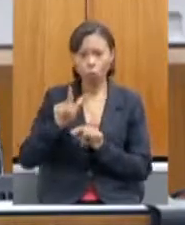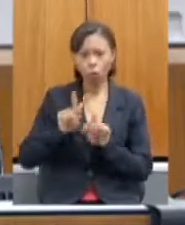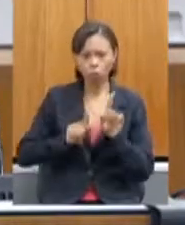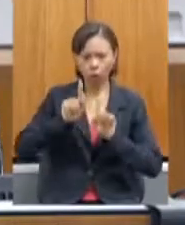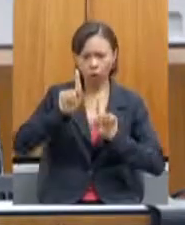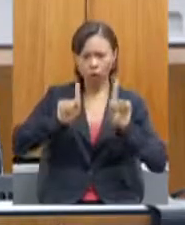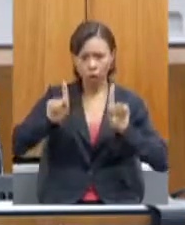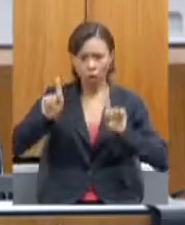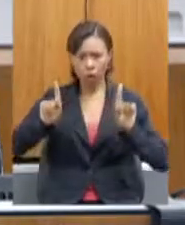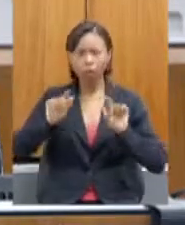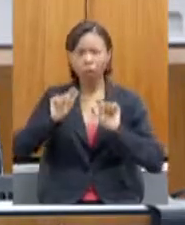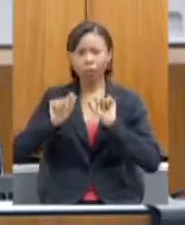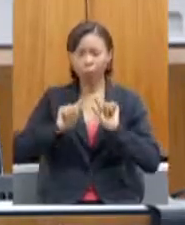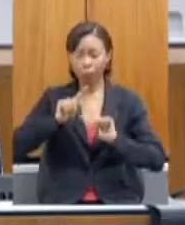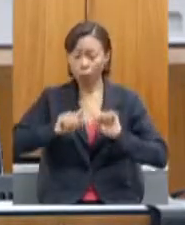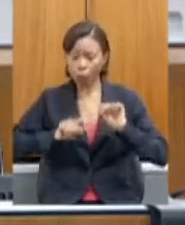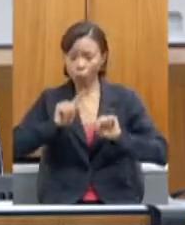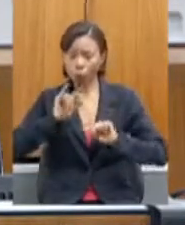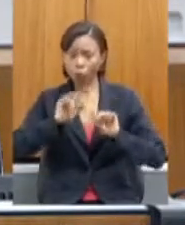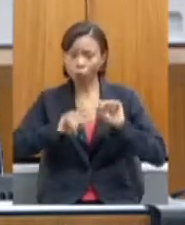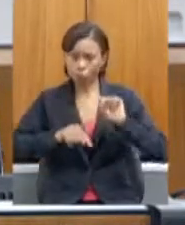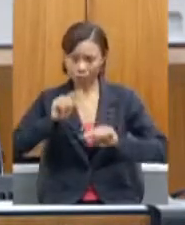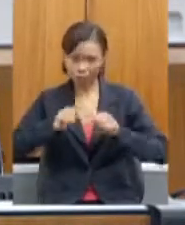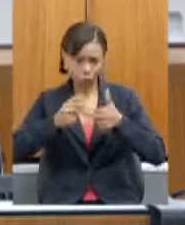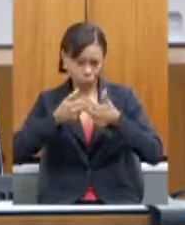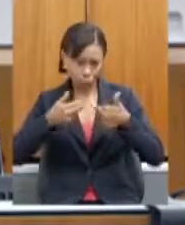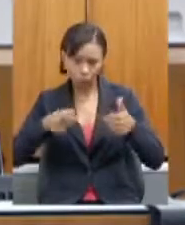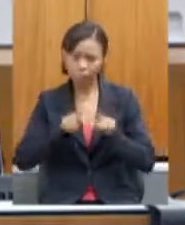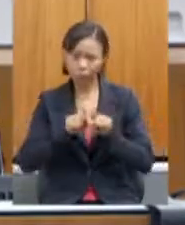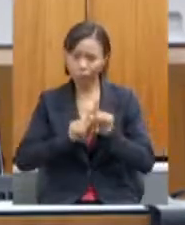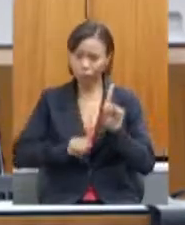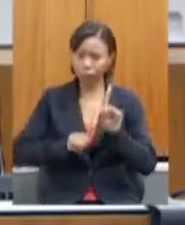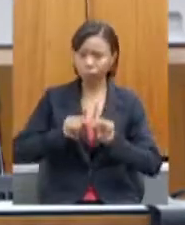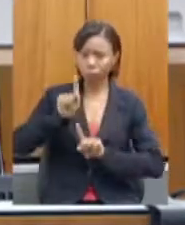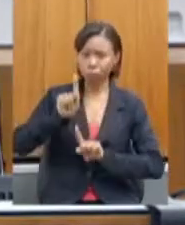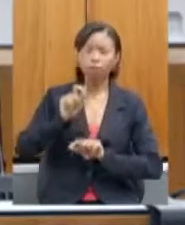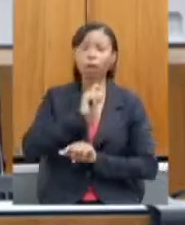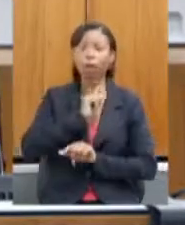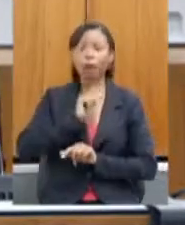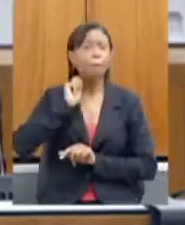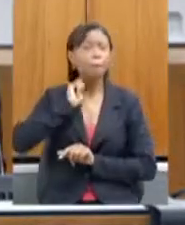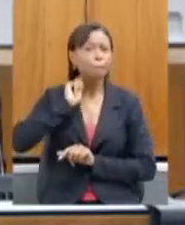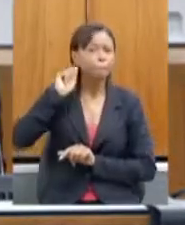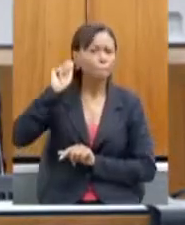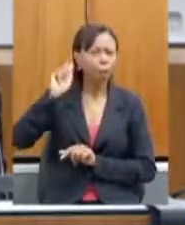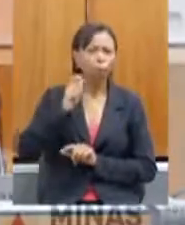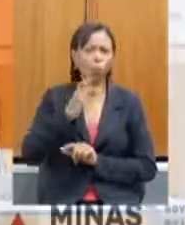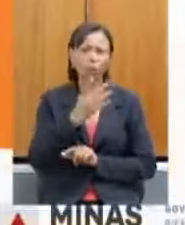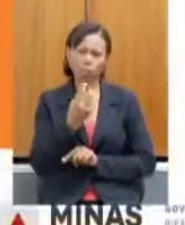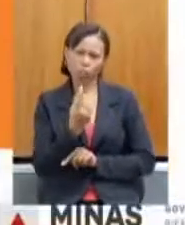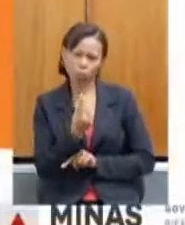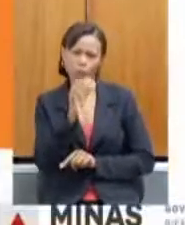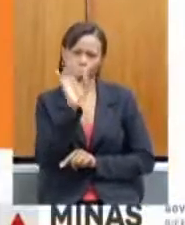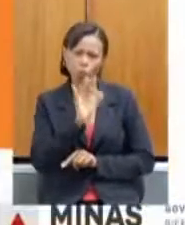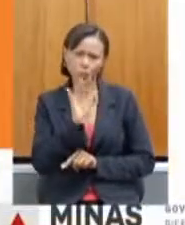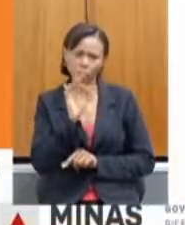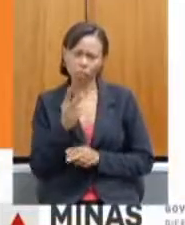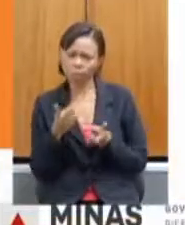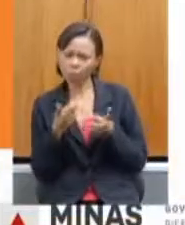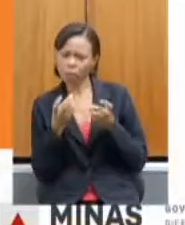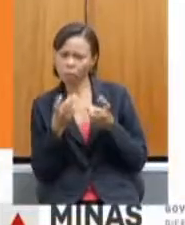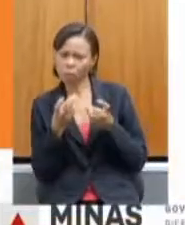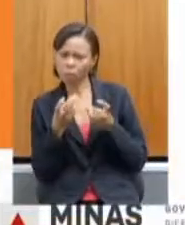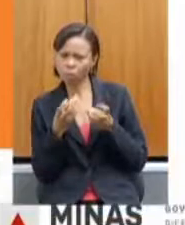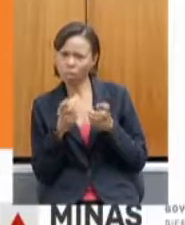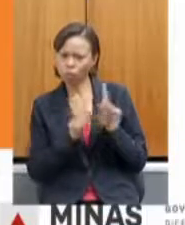insumos também subiram. Então, em abril, 41% dos produtores observaram que os insumos tinham subido, agora em